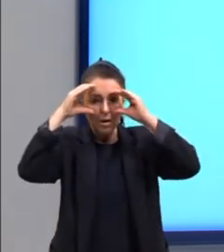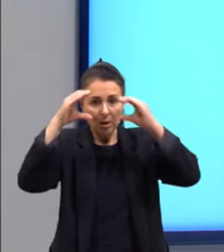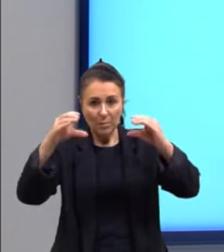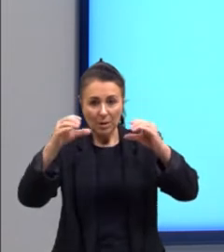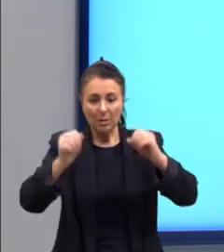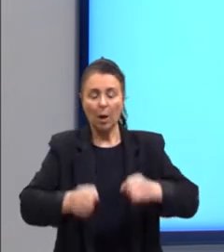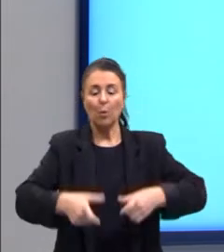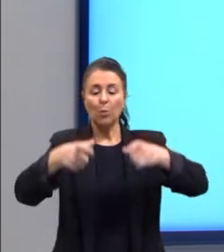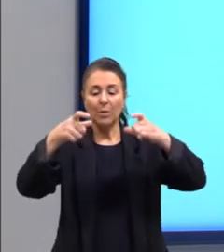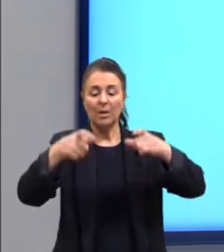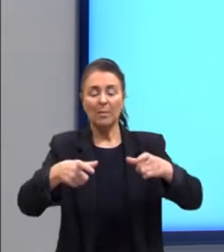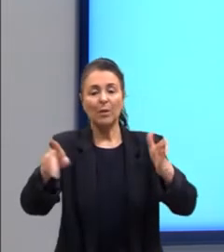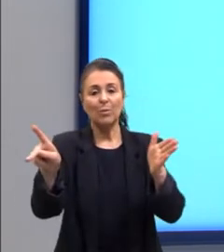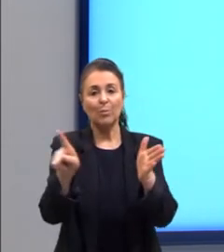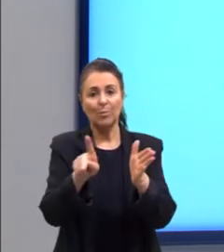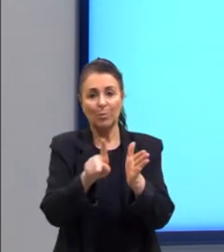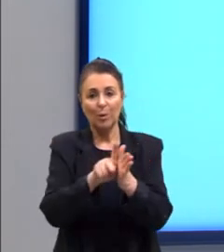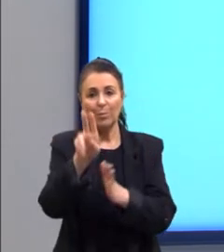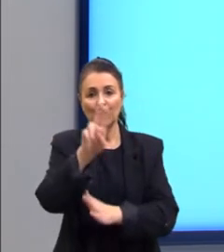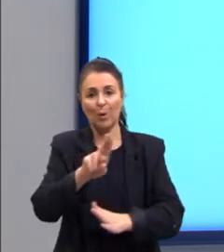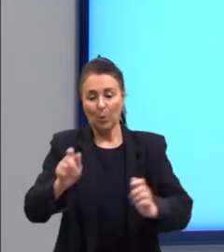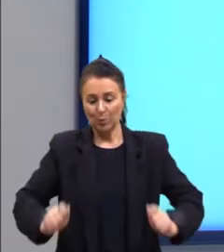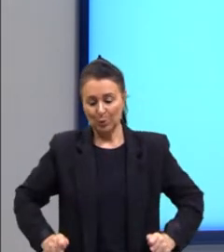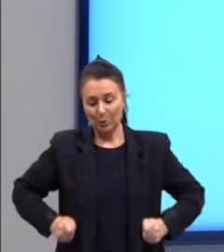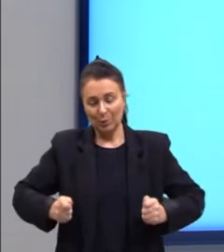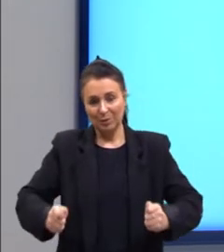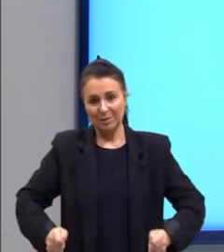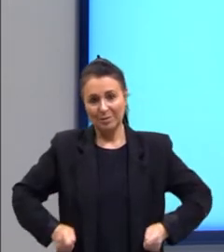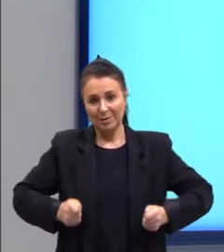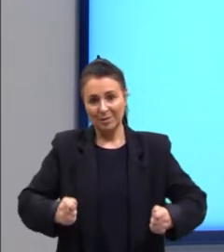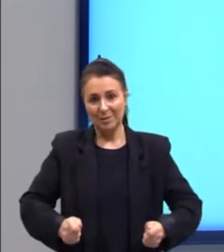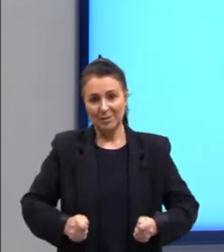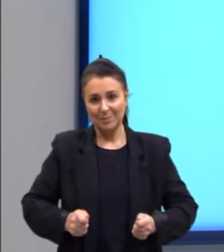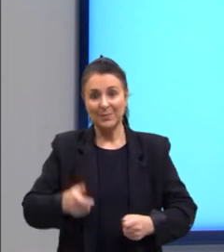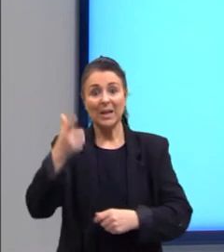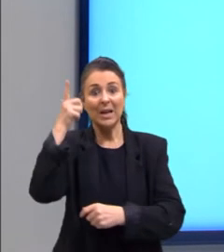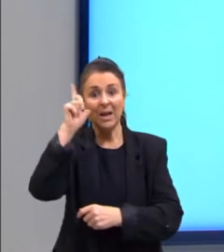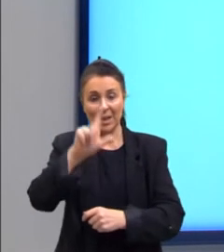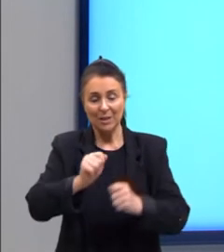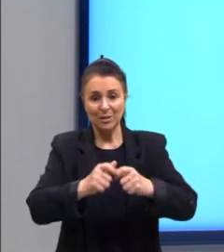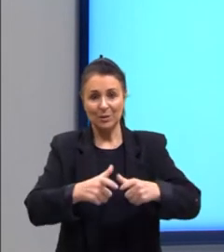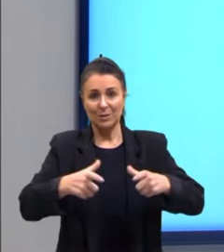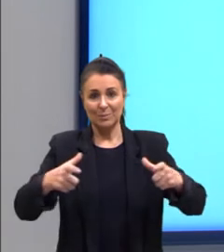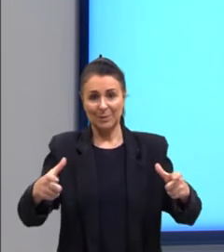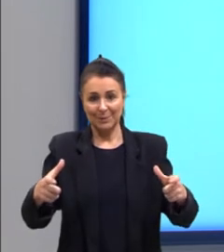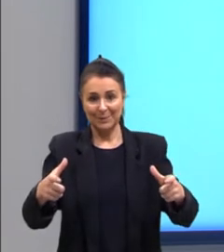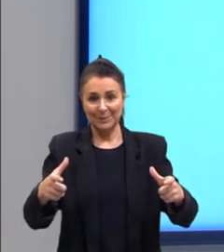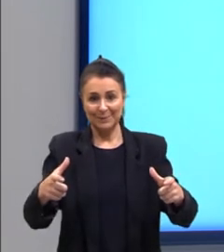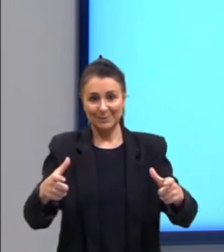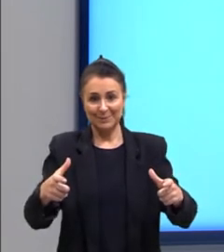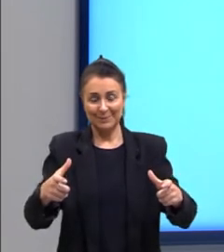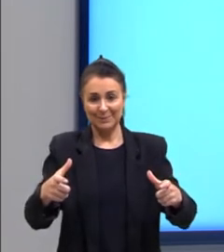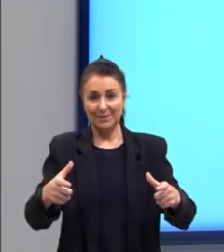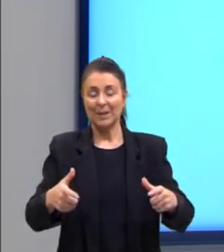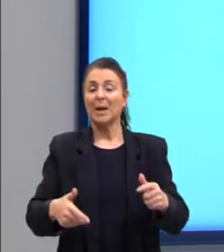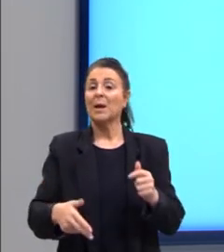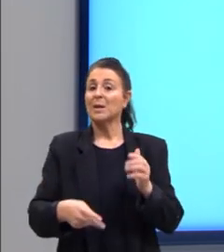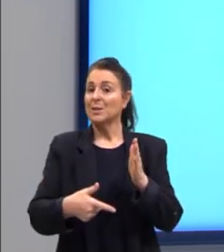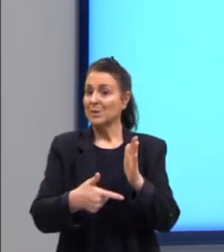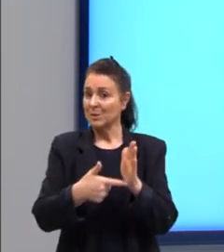espaço destinado aos cadeirantes. Certo? Garantir esse espaço. Vamos a uma segunda